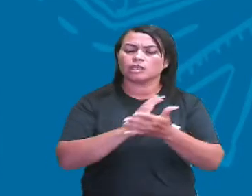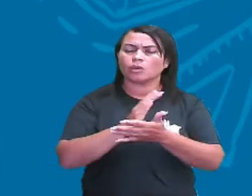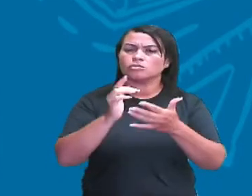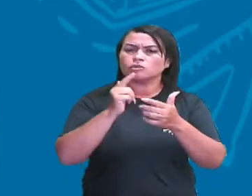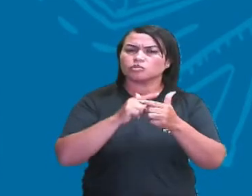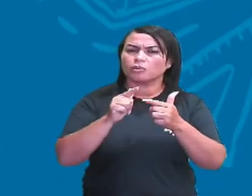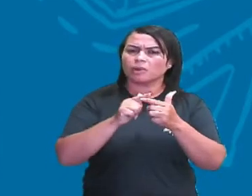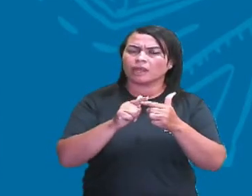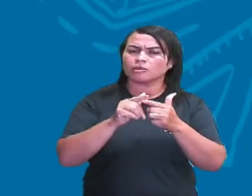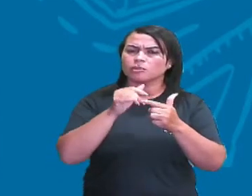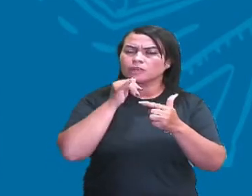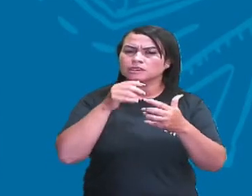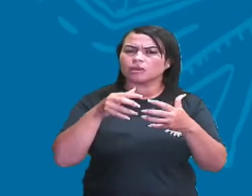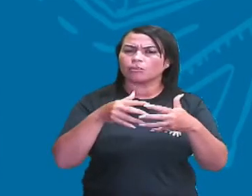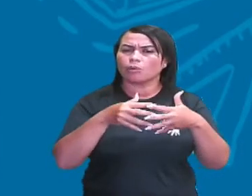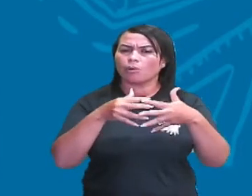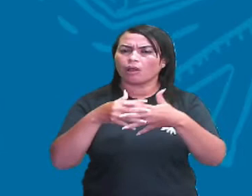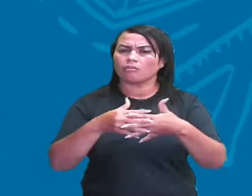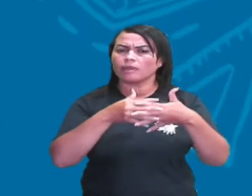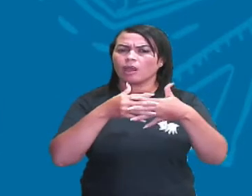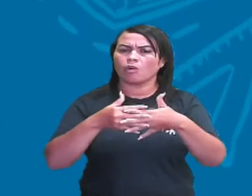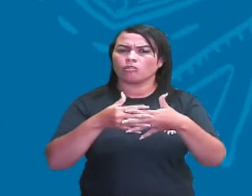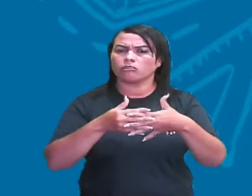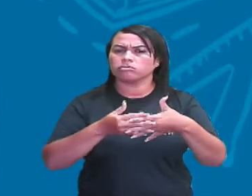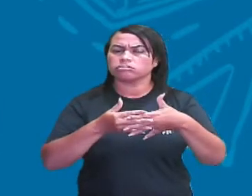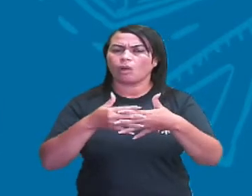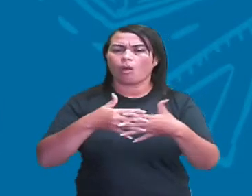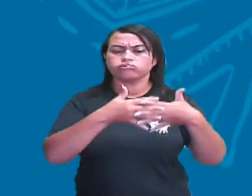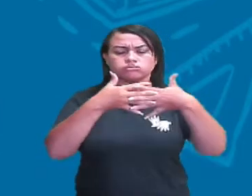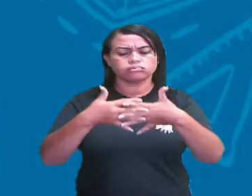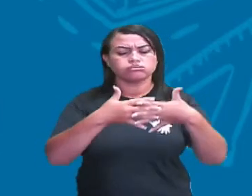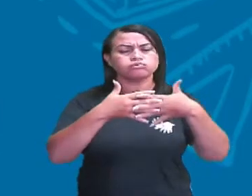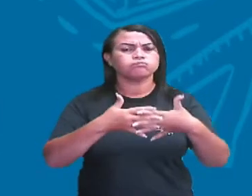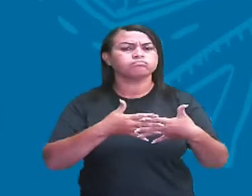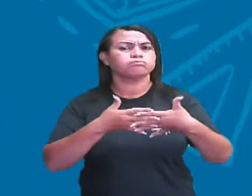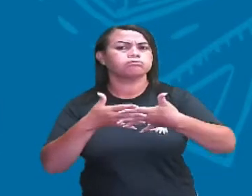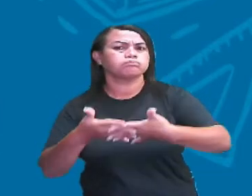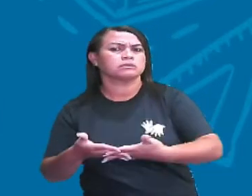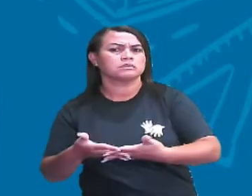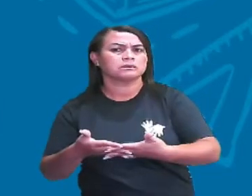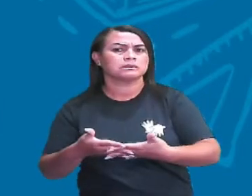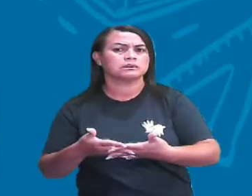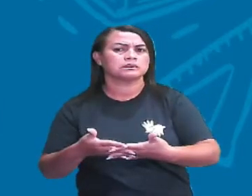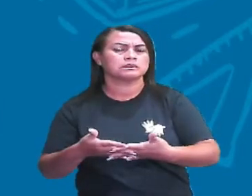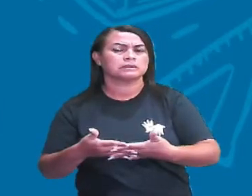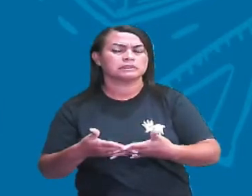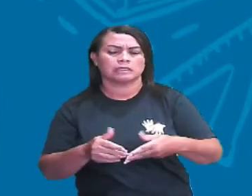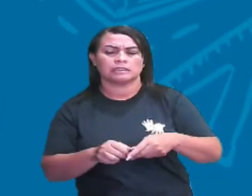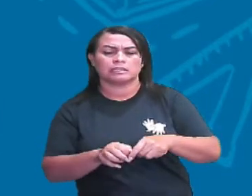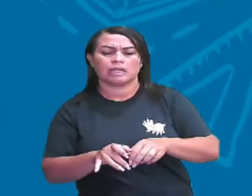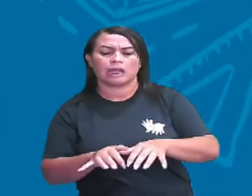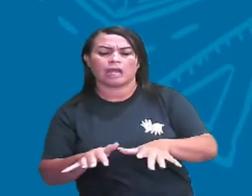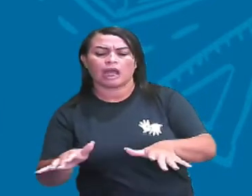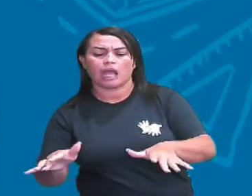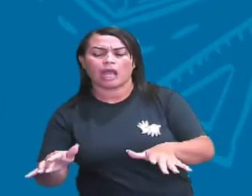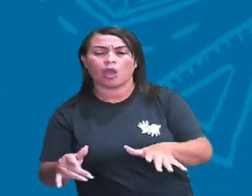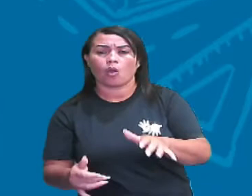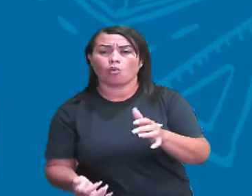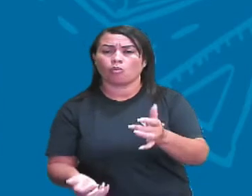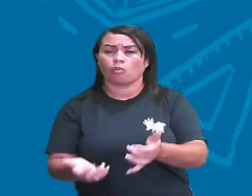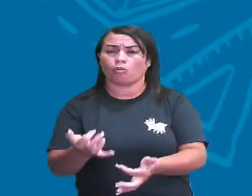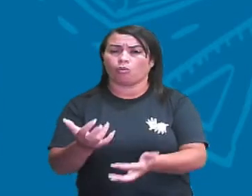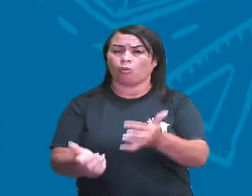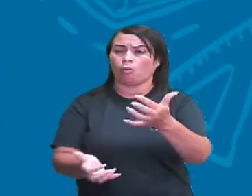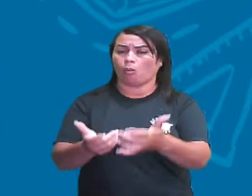derramamento de combustível, caso eu seja jogado água para se apagar aquele fogo, aquele combustível